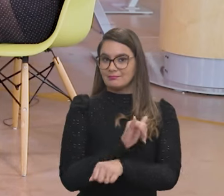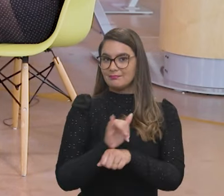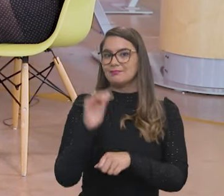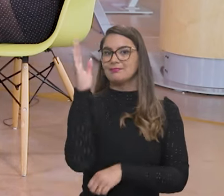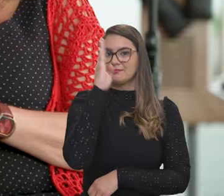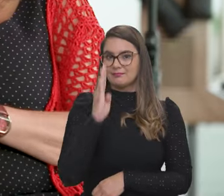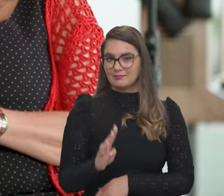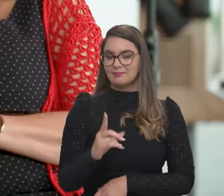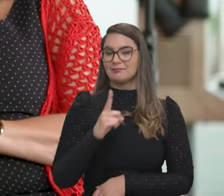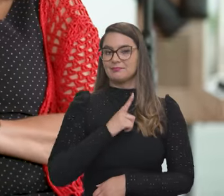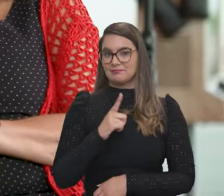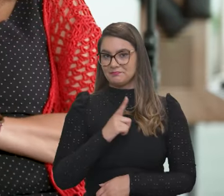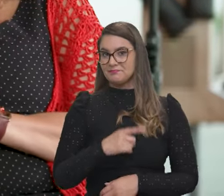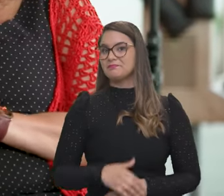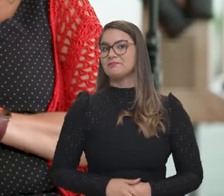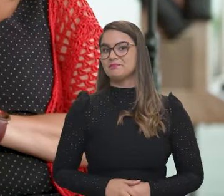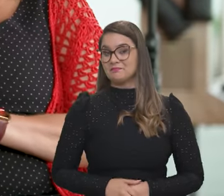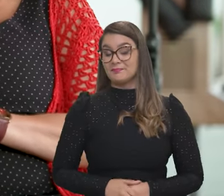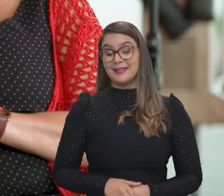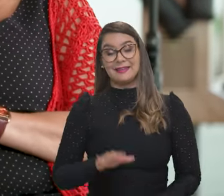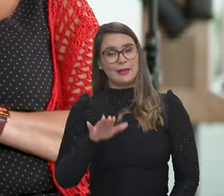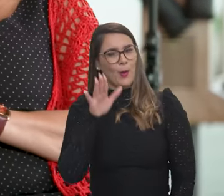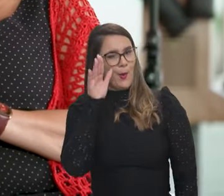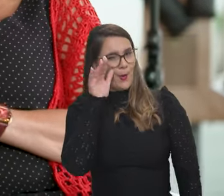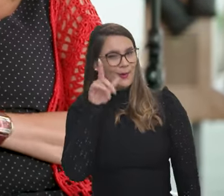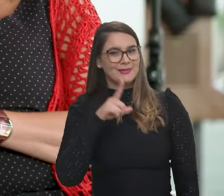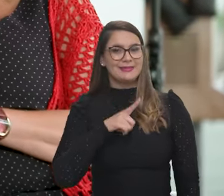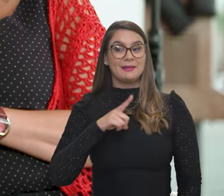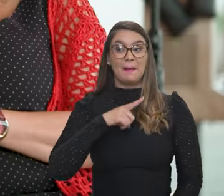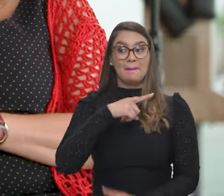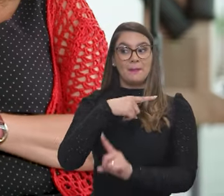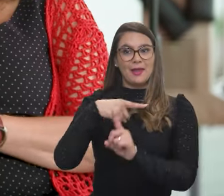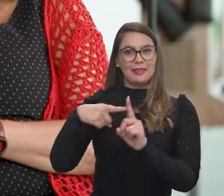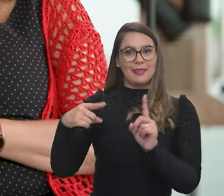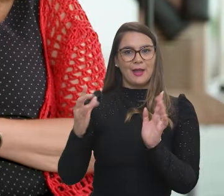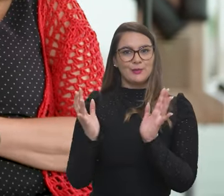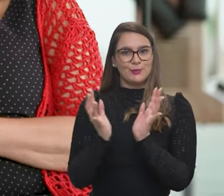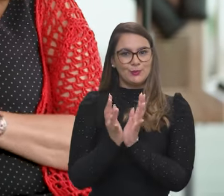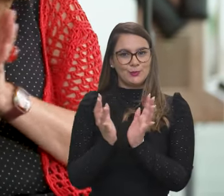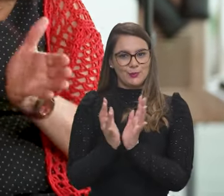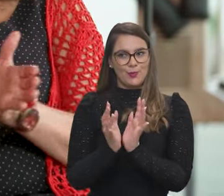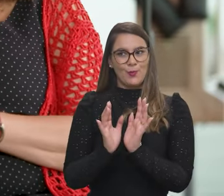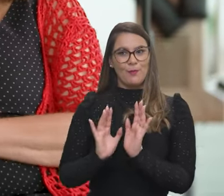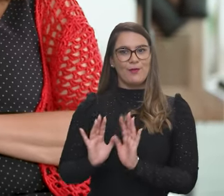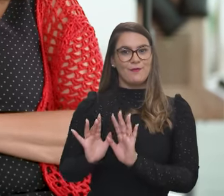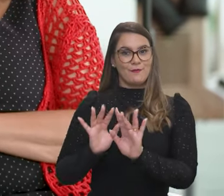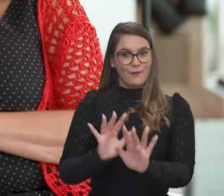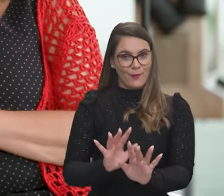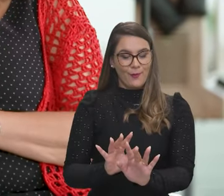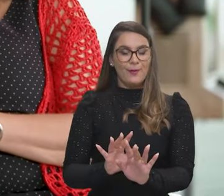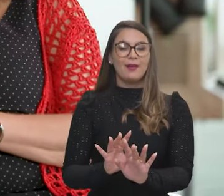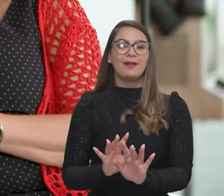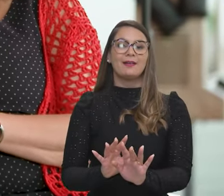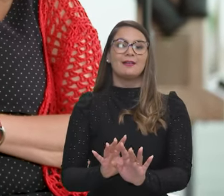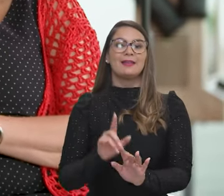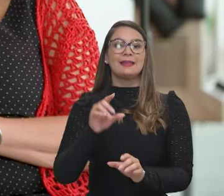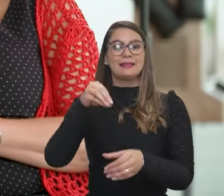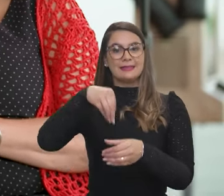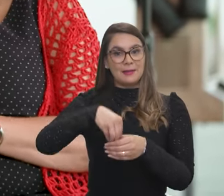estratégica que o Brasil está envolvido. O curioso é que tem metade das equipes que foram até agora